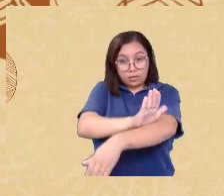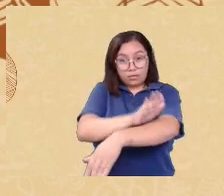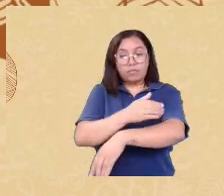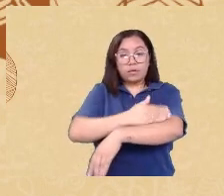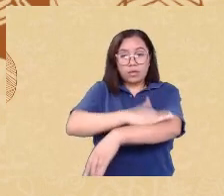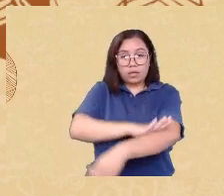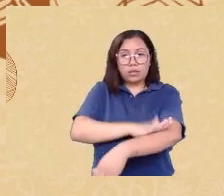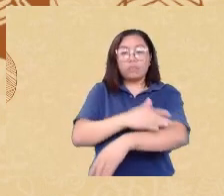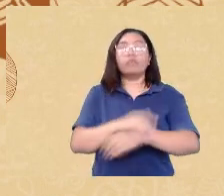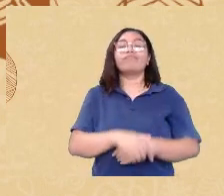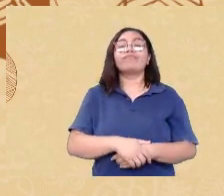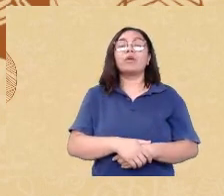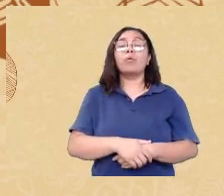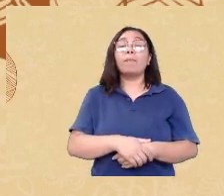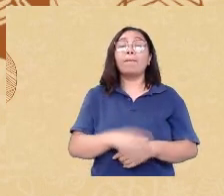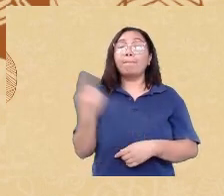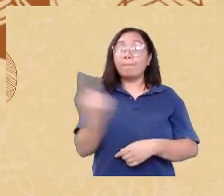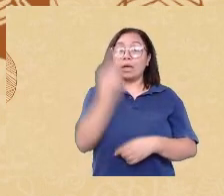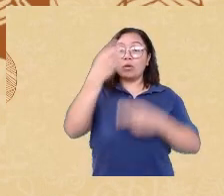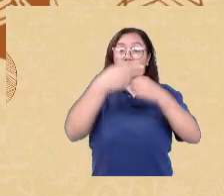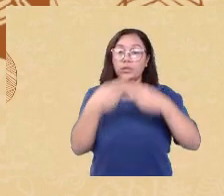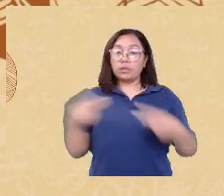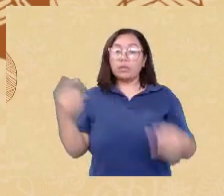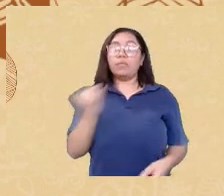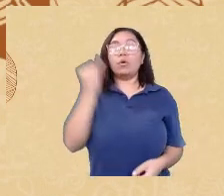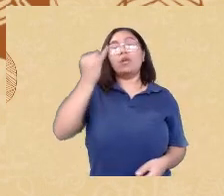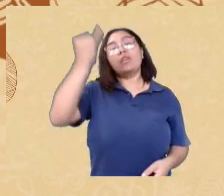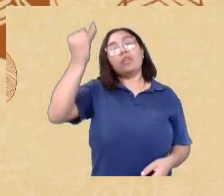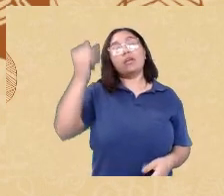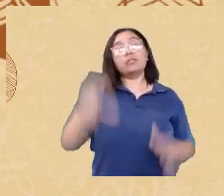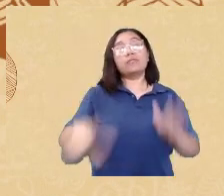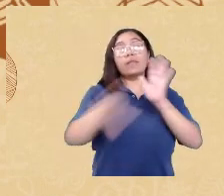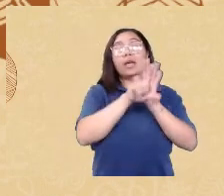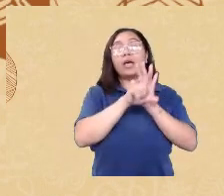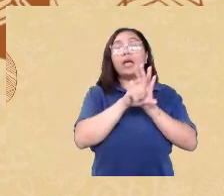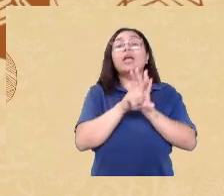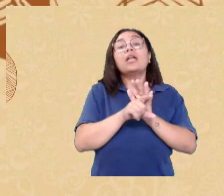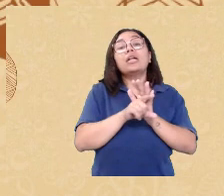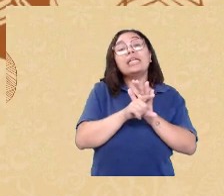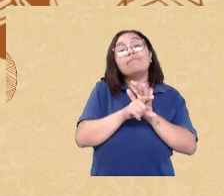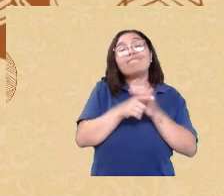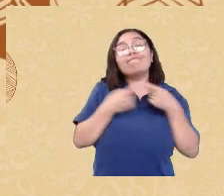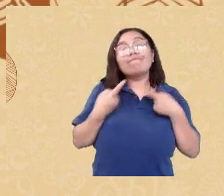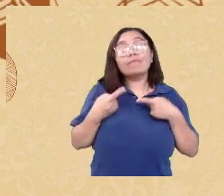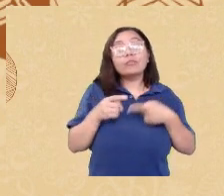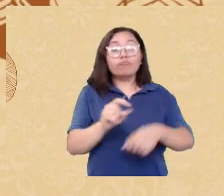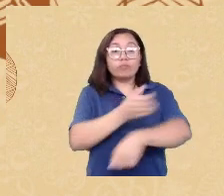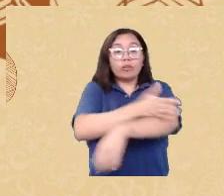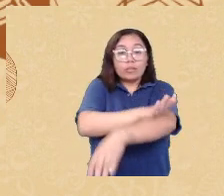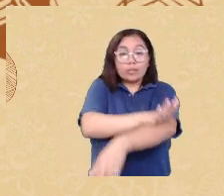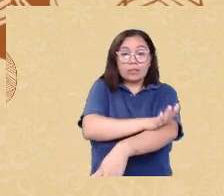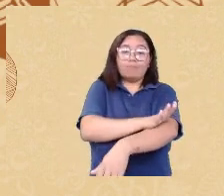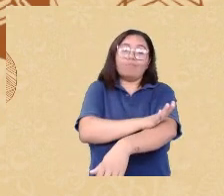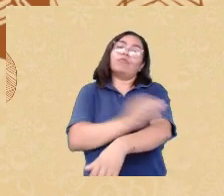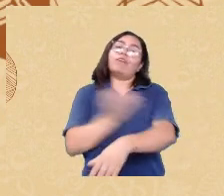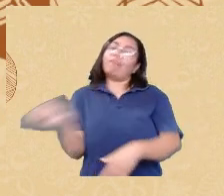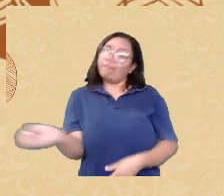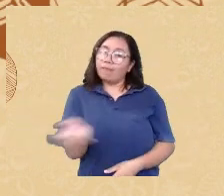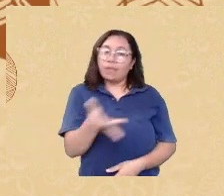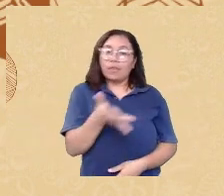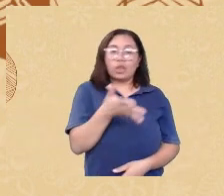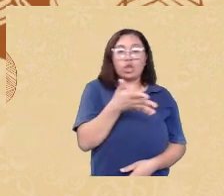importante é que a lei contra o racismo no Brasil é muito recente né 33